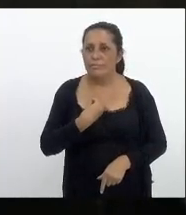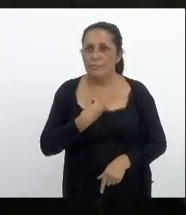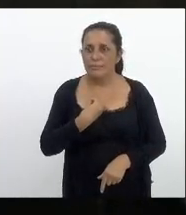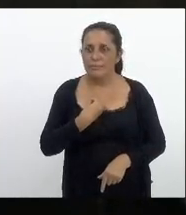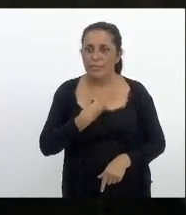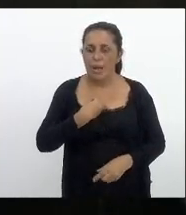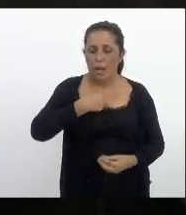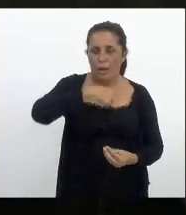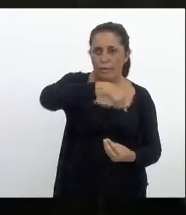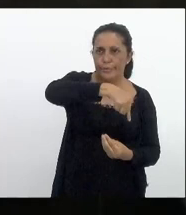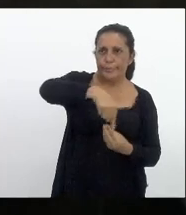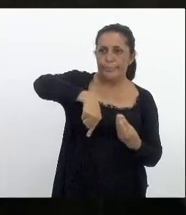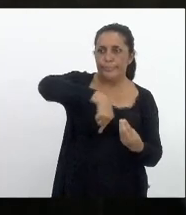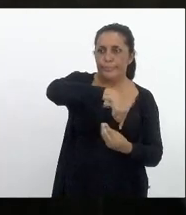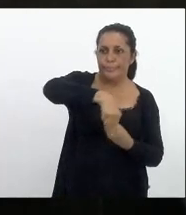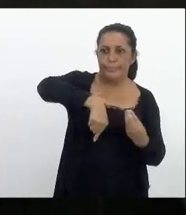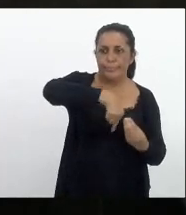ciclo